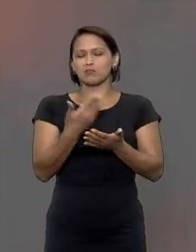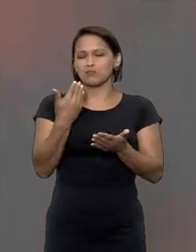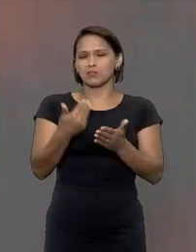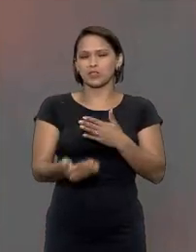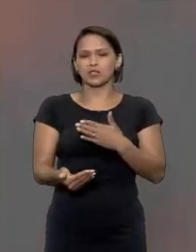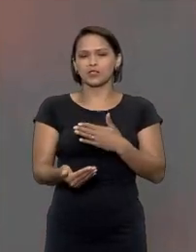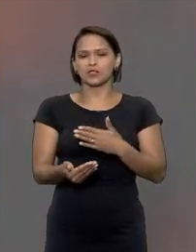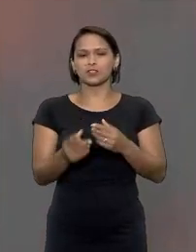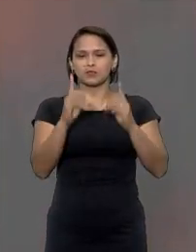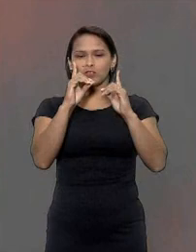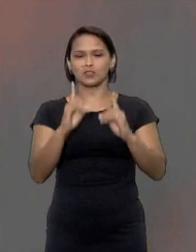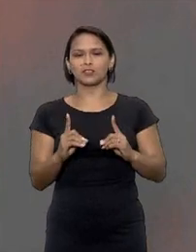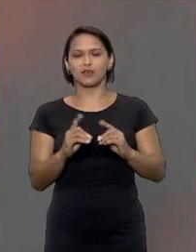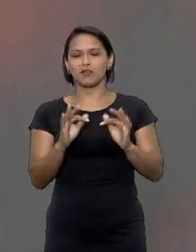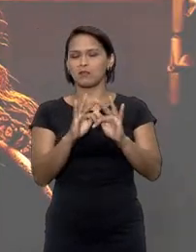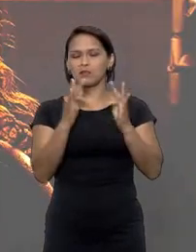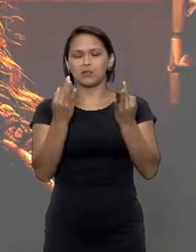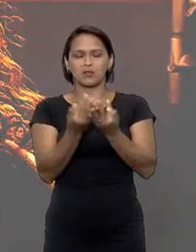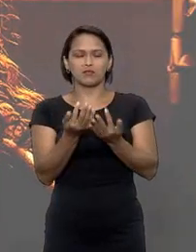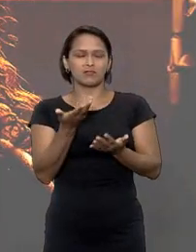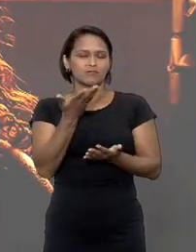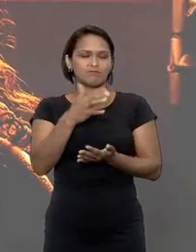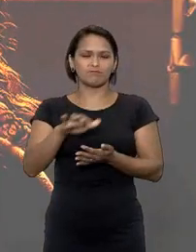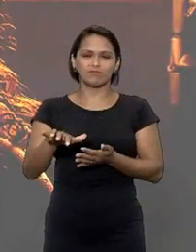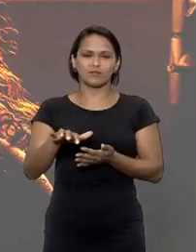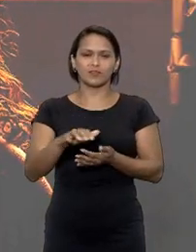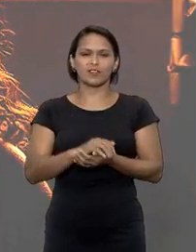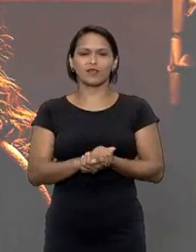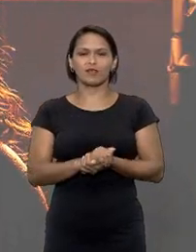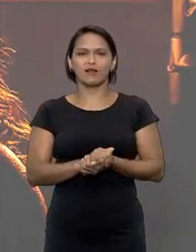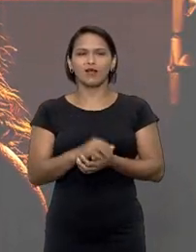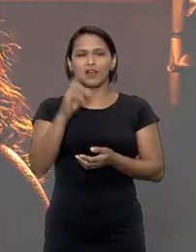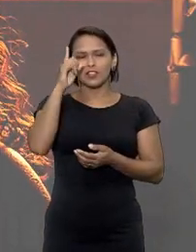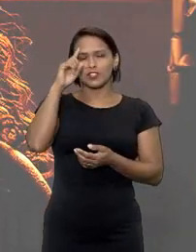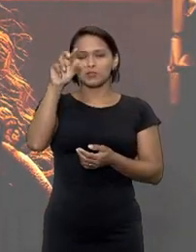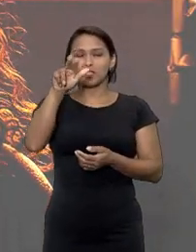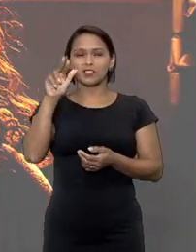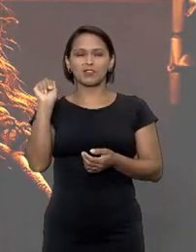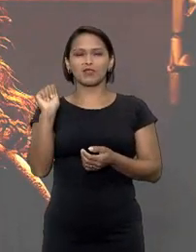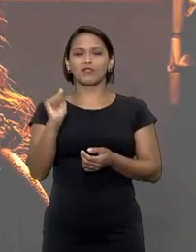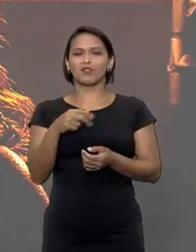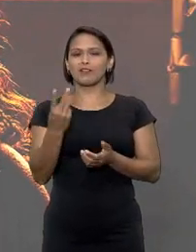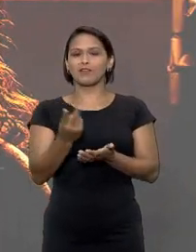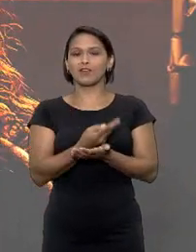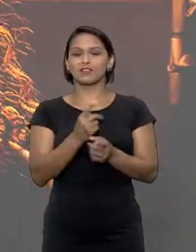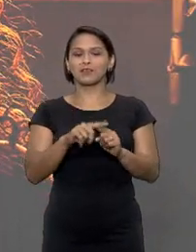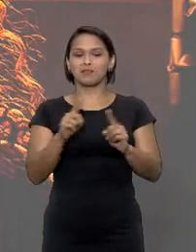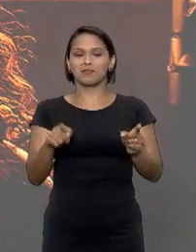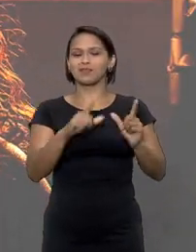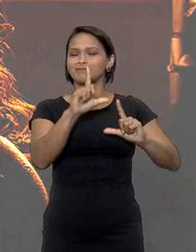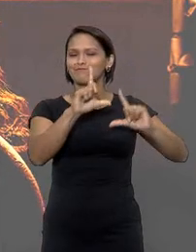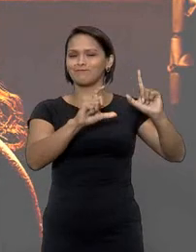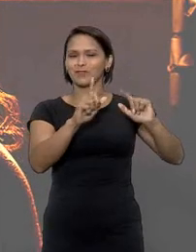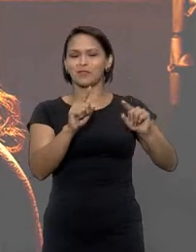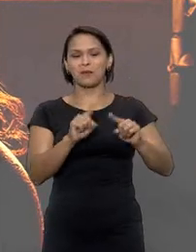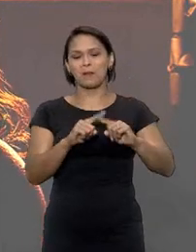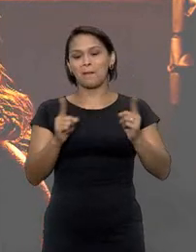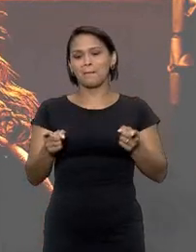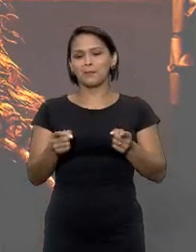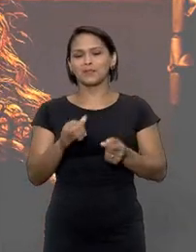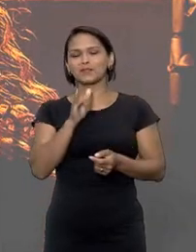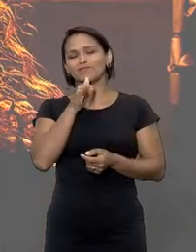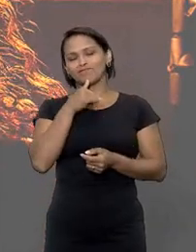família eu falei ninguém sabe disso a gente nunca pense que vai acontecer com a gente que só vê que novela